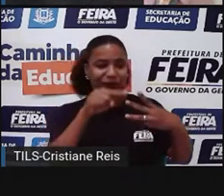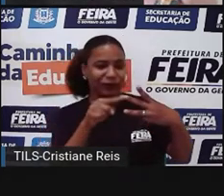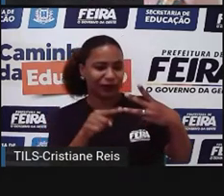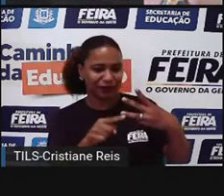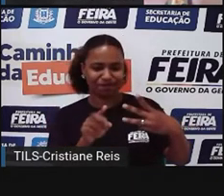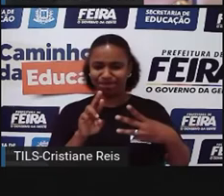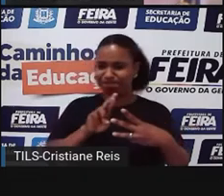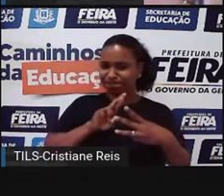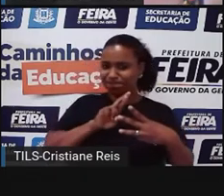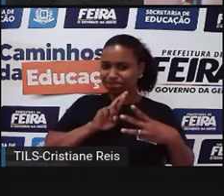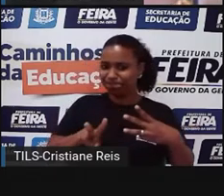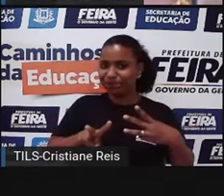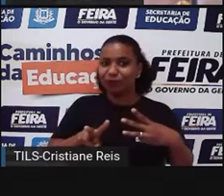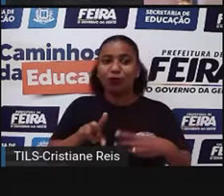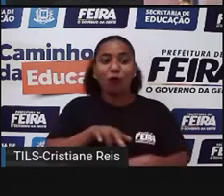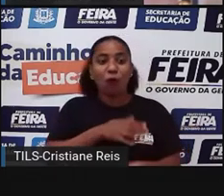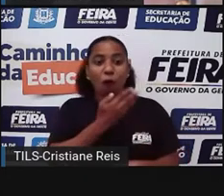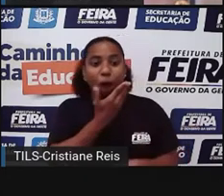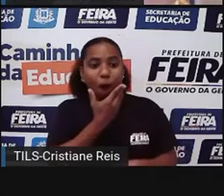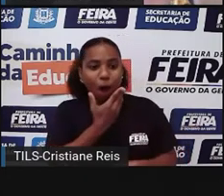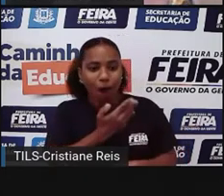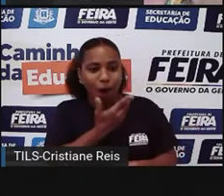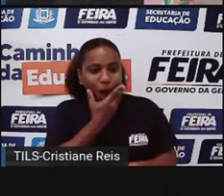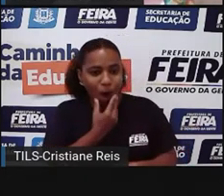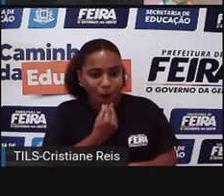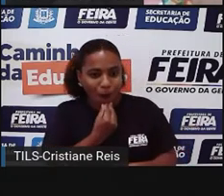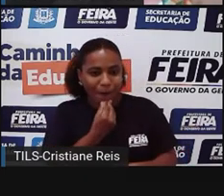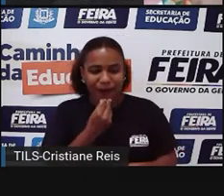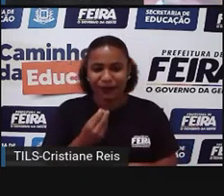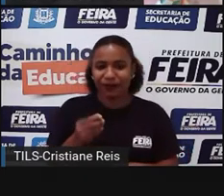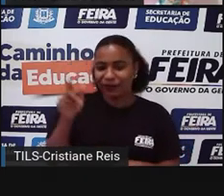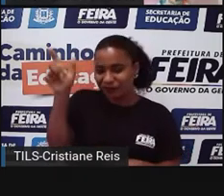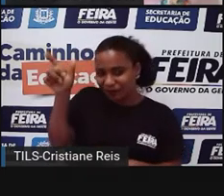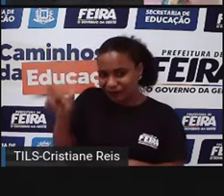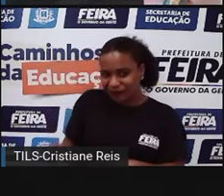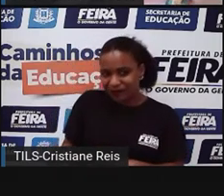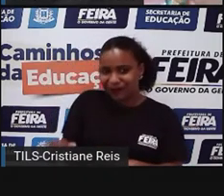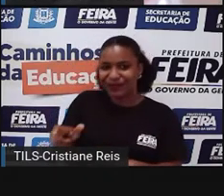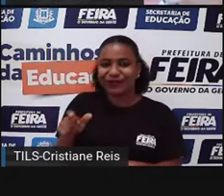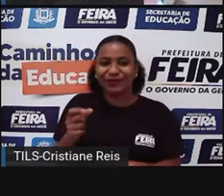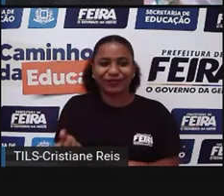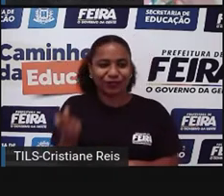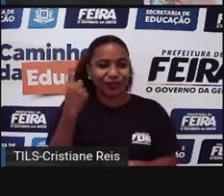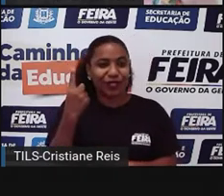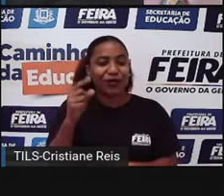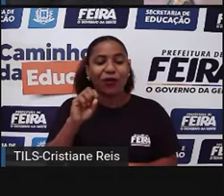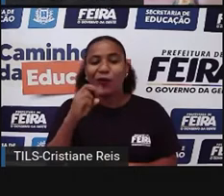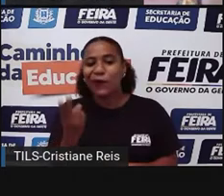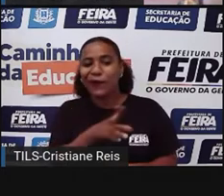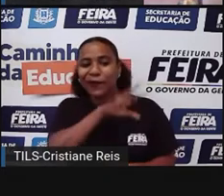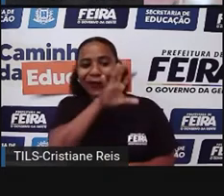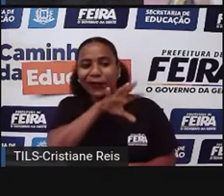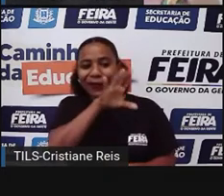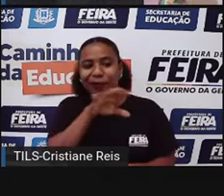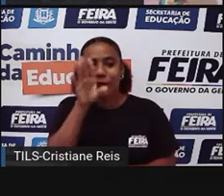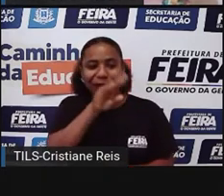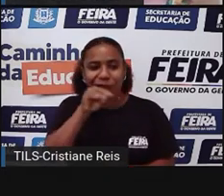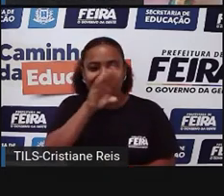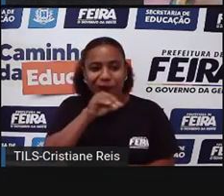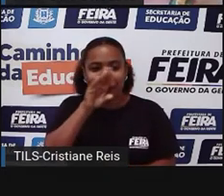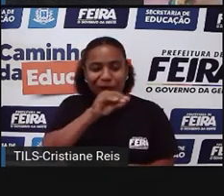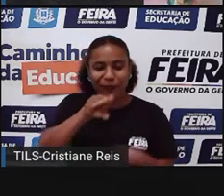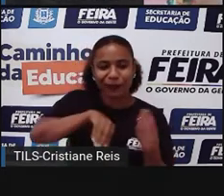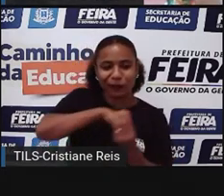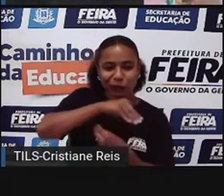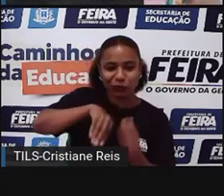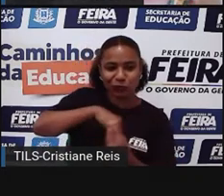fantásticos, homens, seres humanos estranhos, ou um híbrido, que é uma mistura de ser humano com o animal.